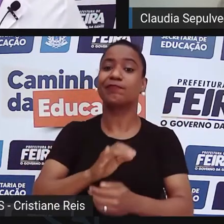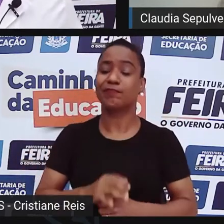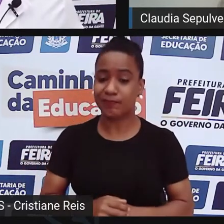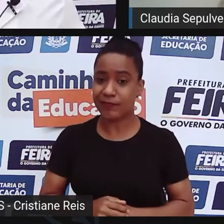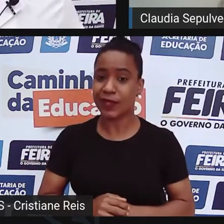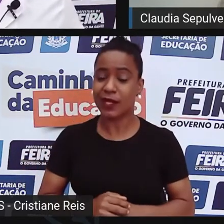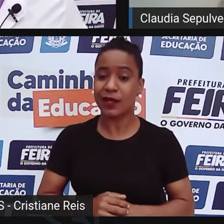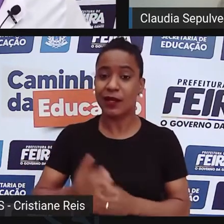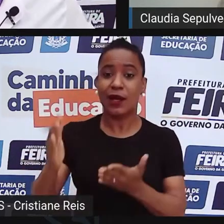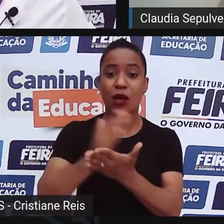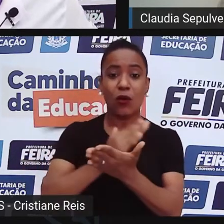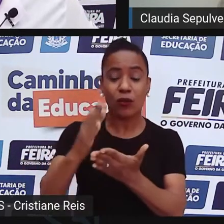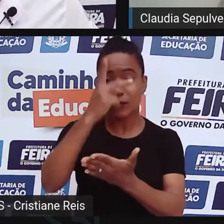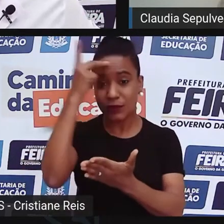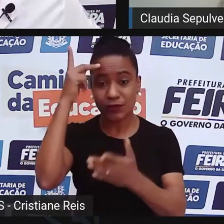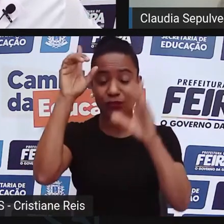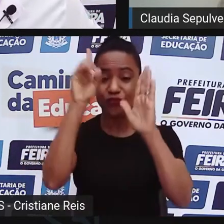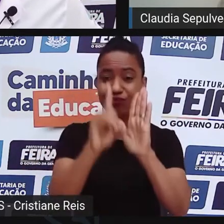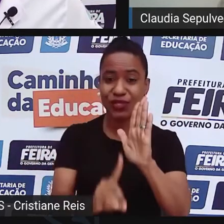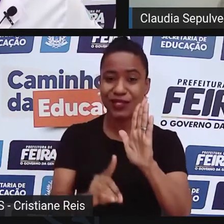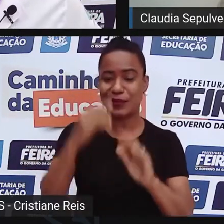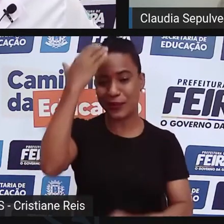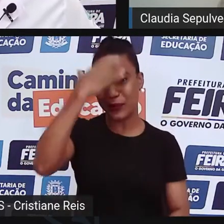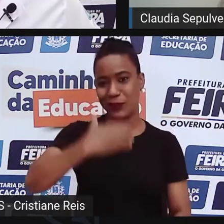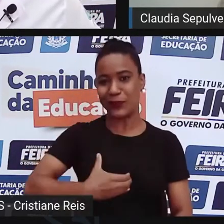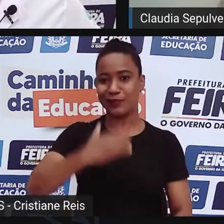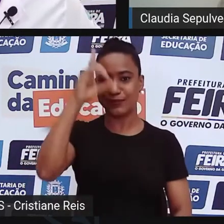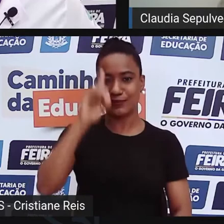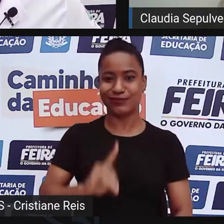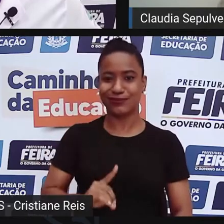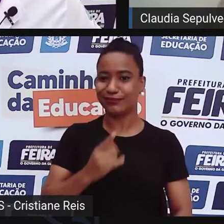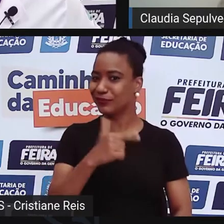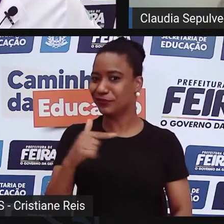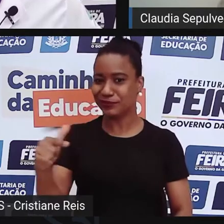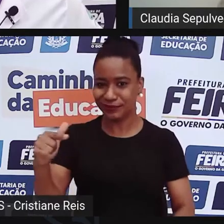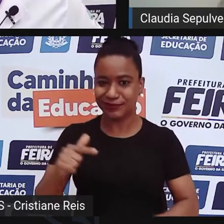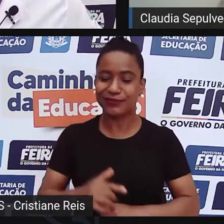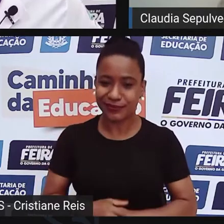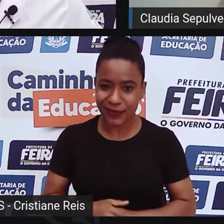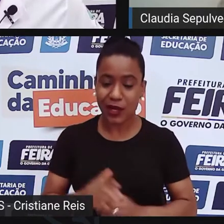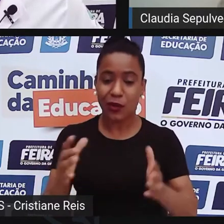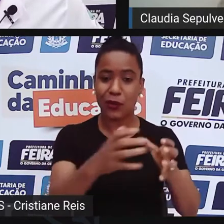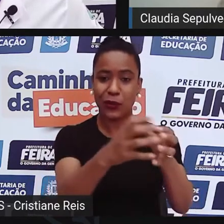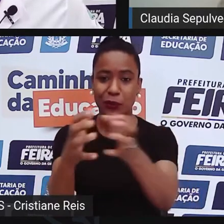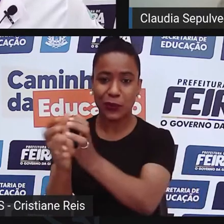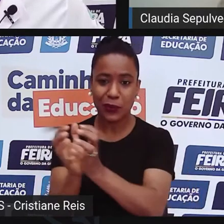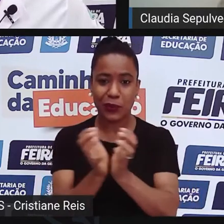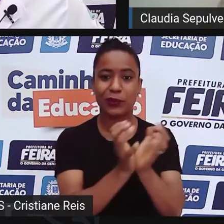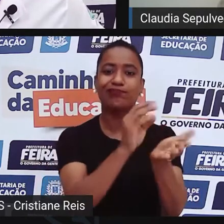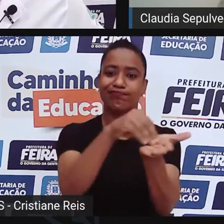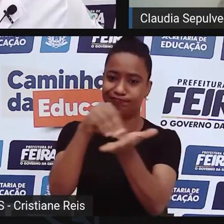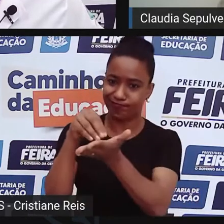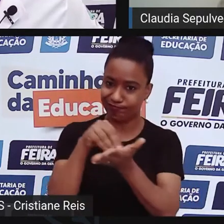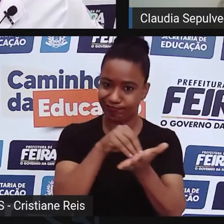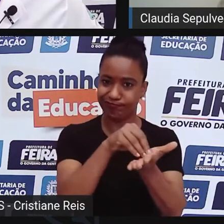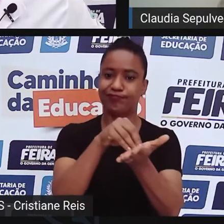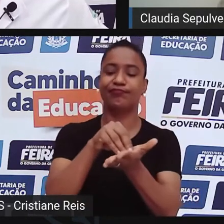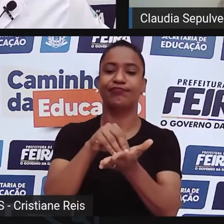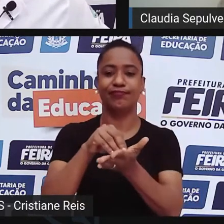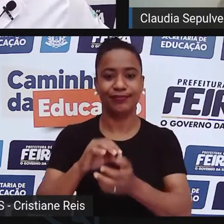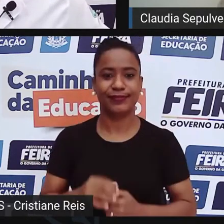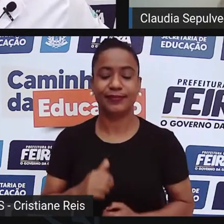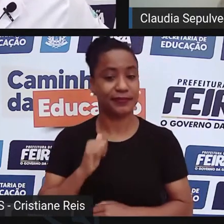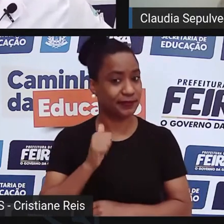acessar os direitos à cidadania de um grupo ou de alguns grupos humanos no nosso país. Beleza.